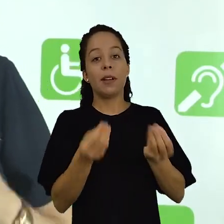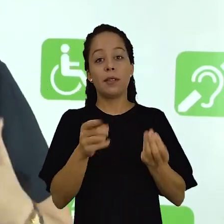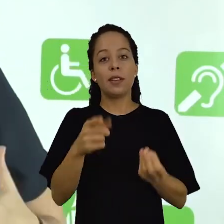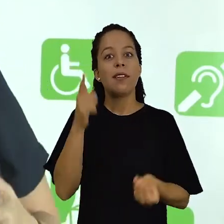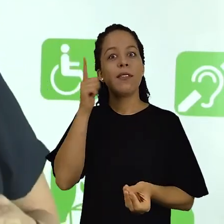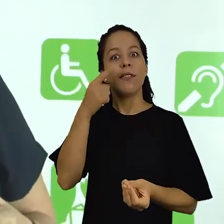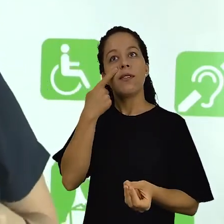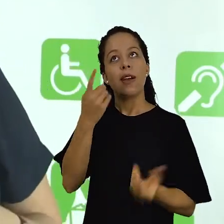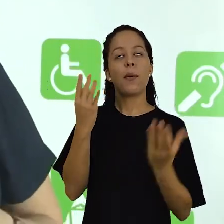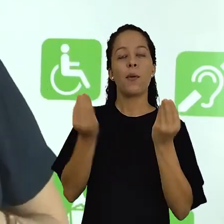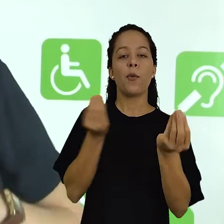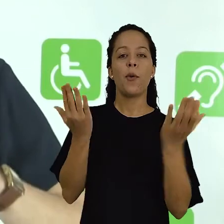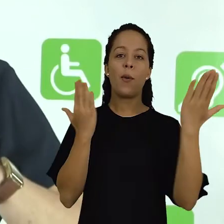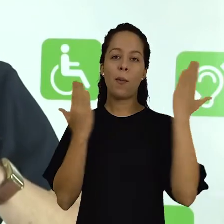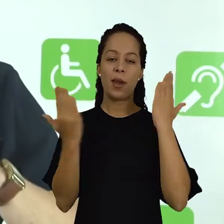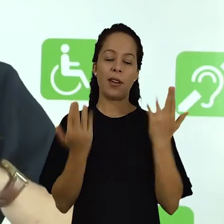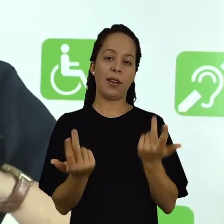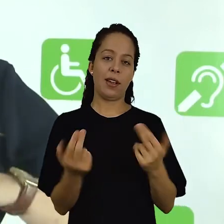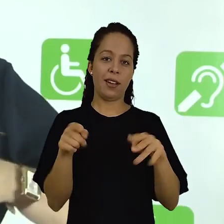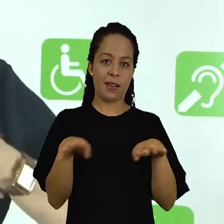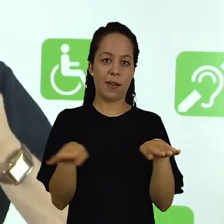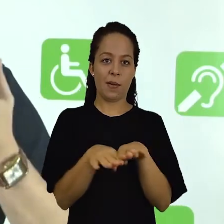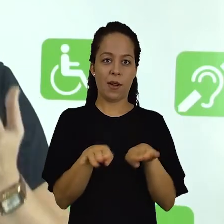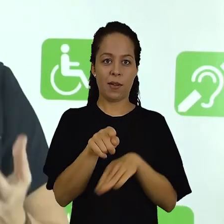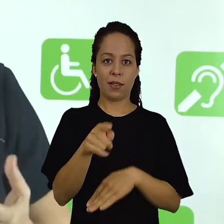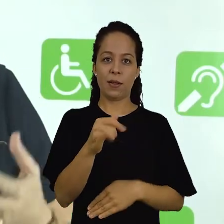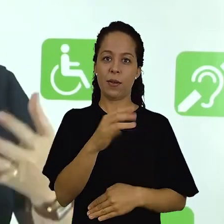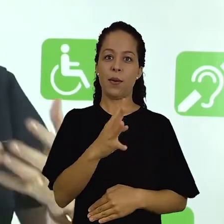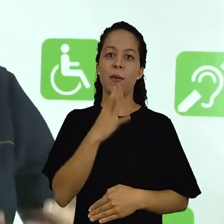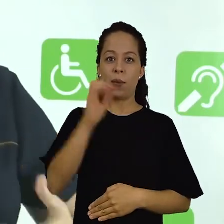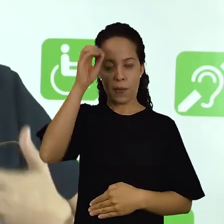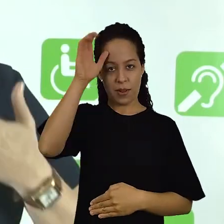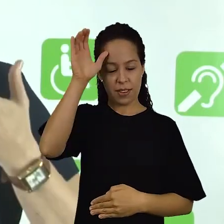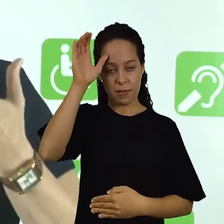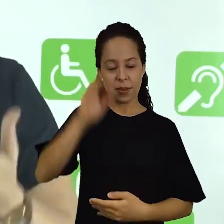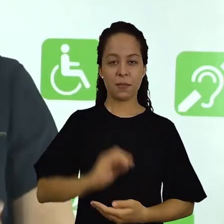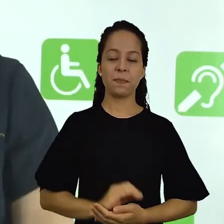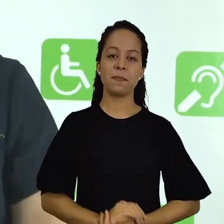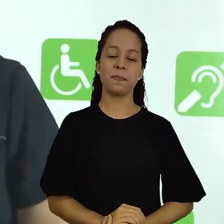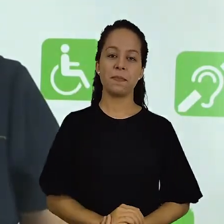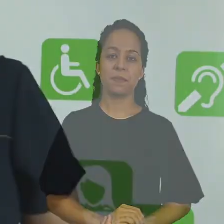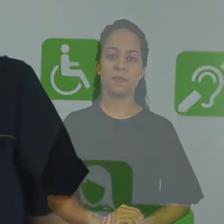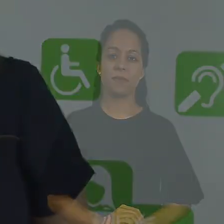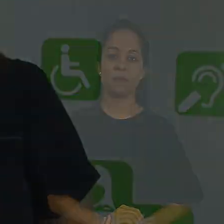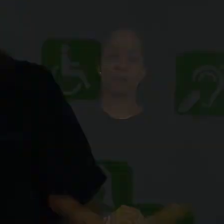muito critério, com muito carinho, para que vocês possam ver na prática este conhecimento. Obrigado.